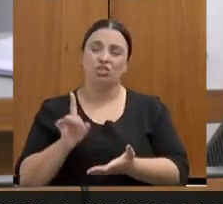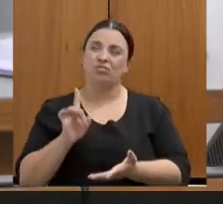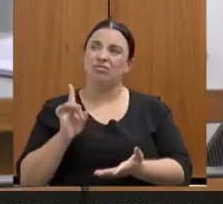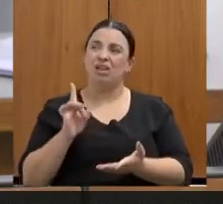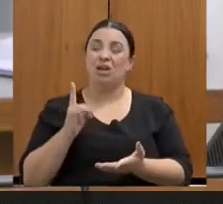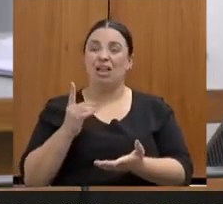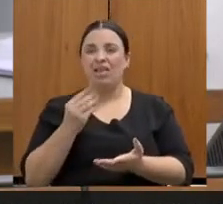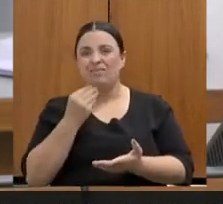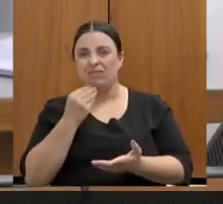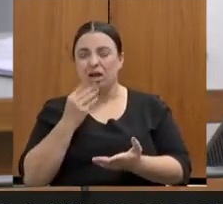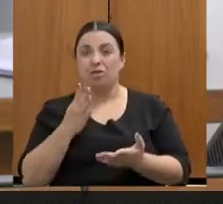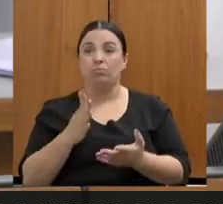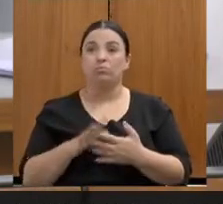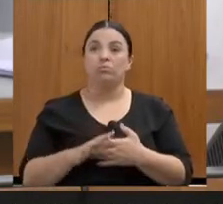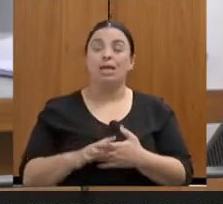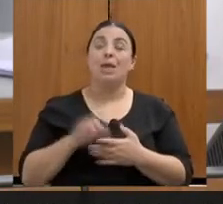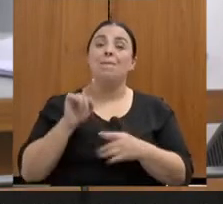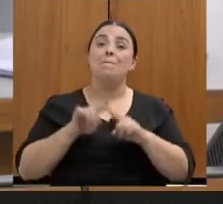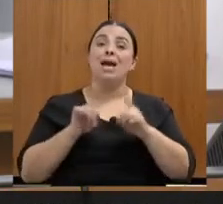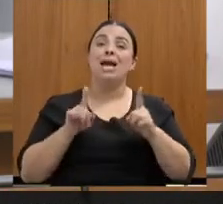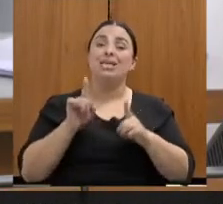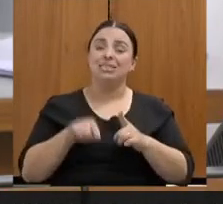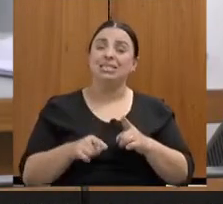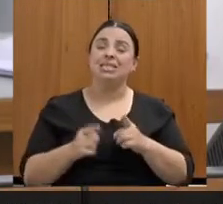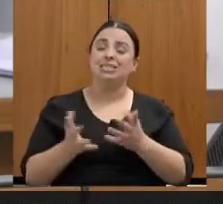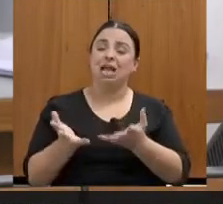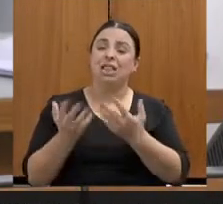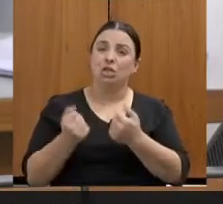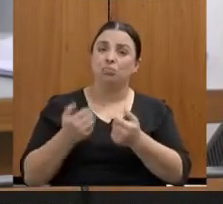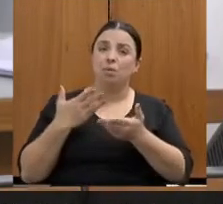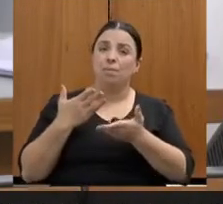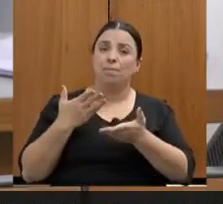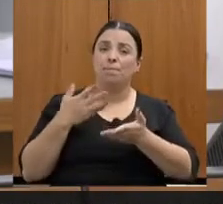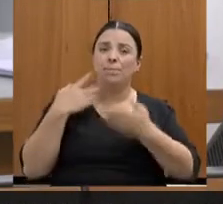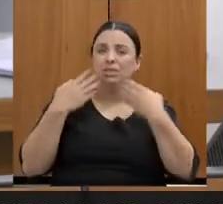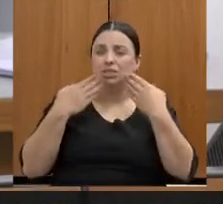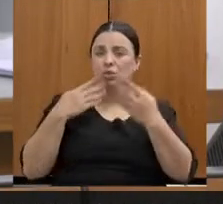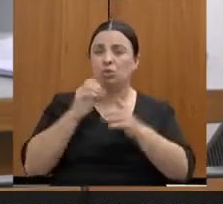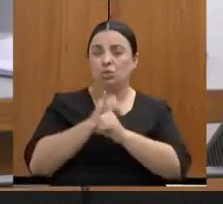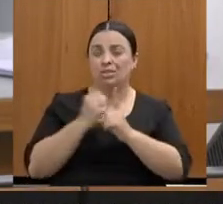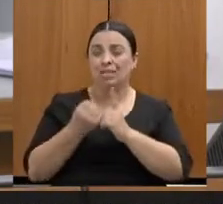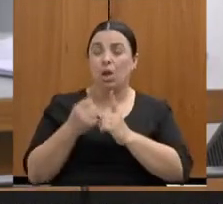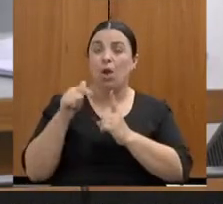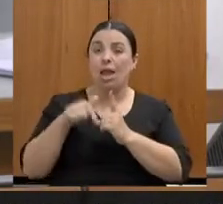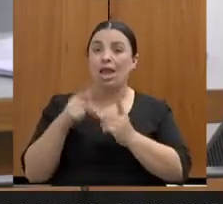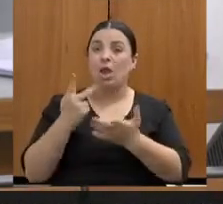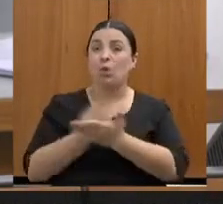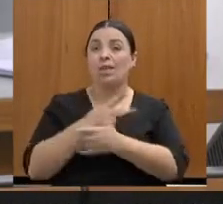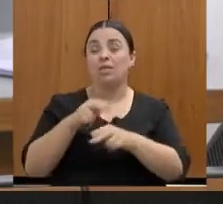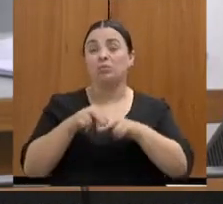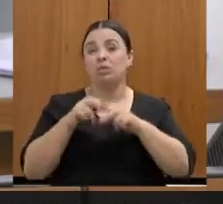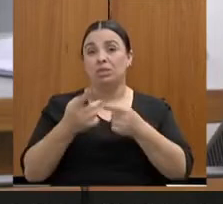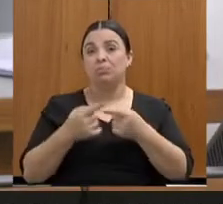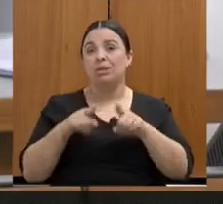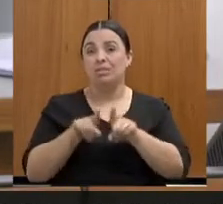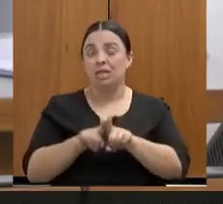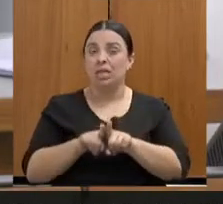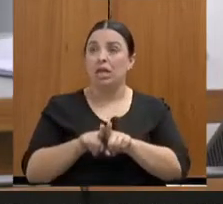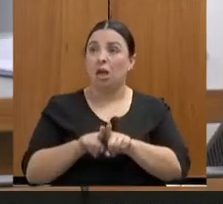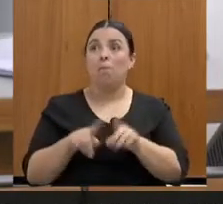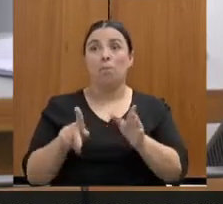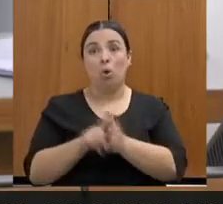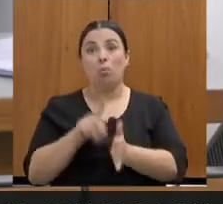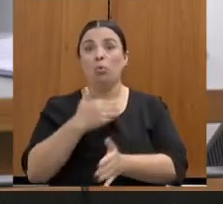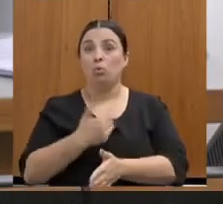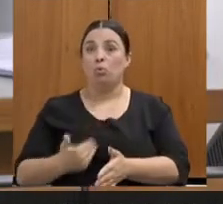seja, às vezes, uma parceria dentro do próprio órgão, dentro do próprio governo de Minas, e, como eu disse antes, em